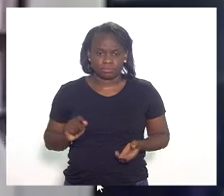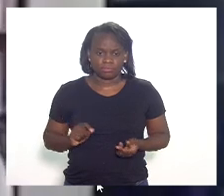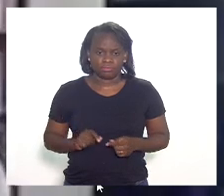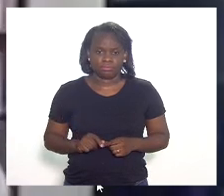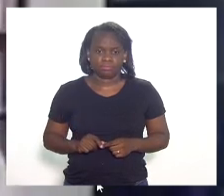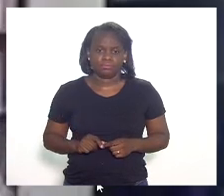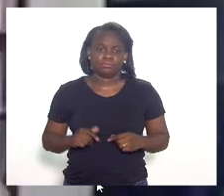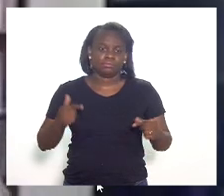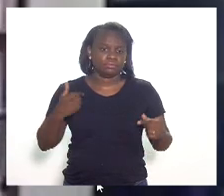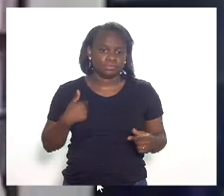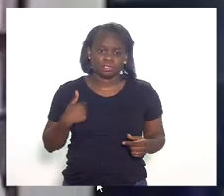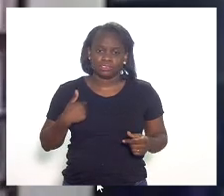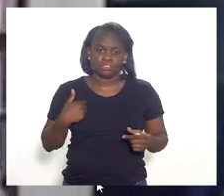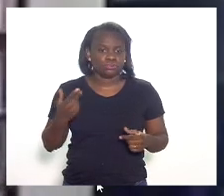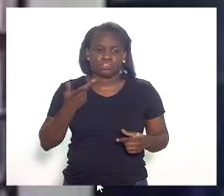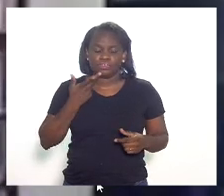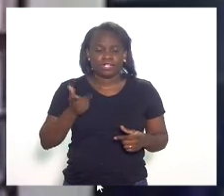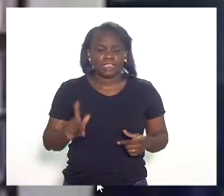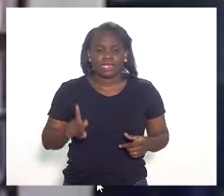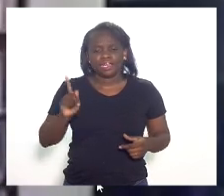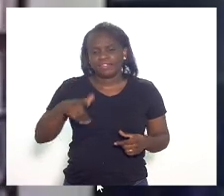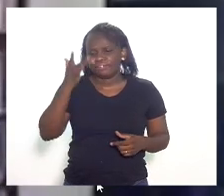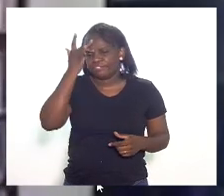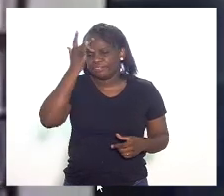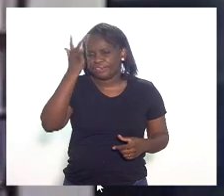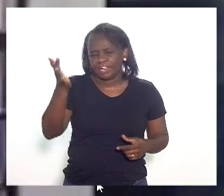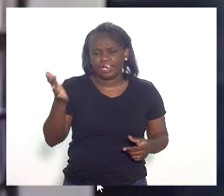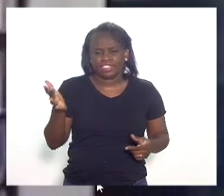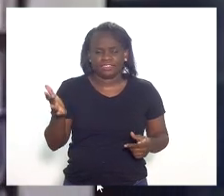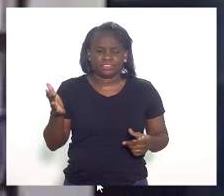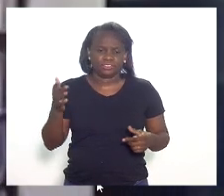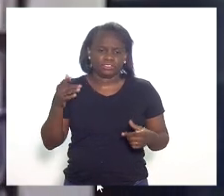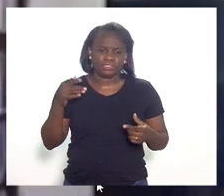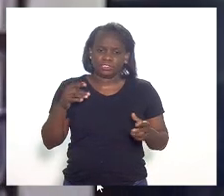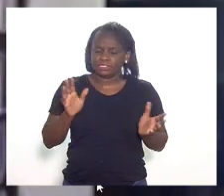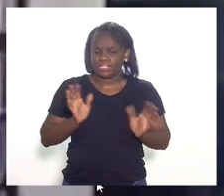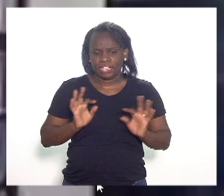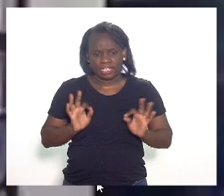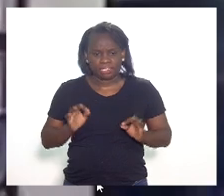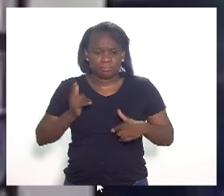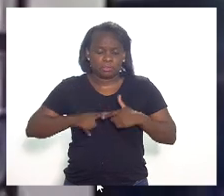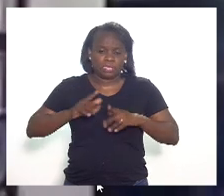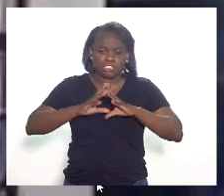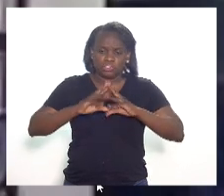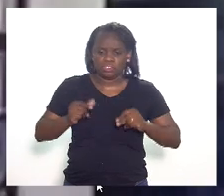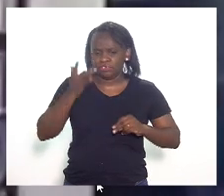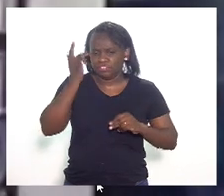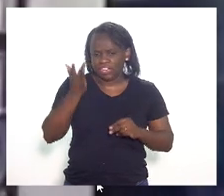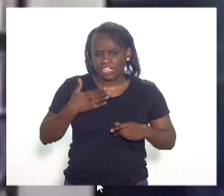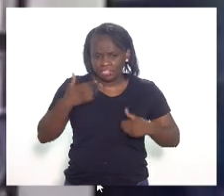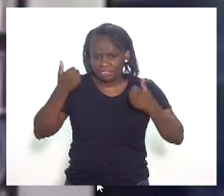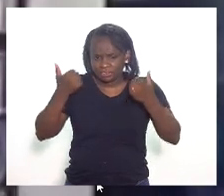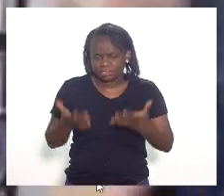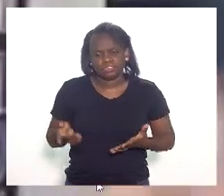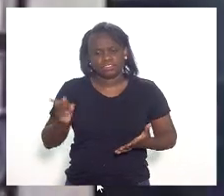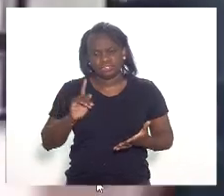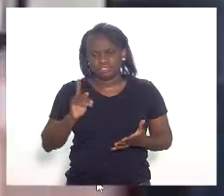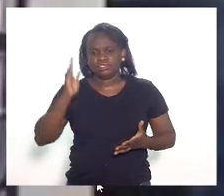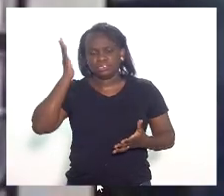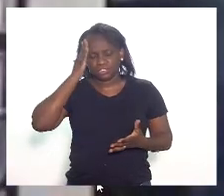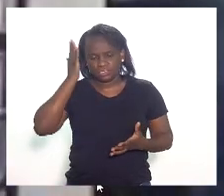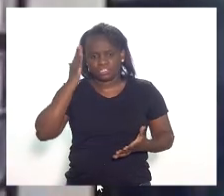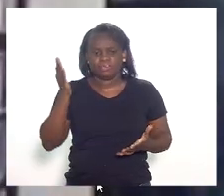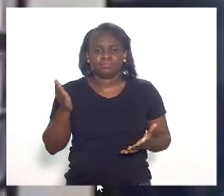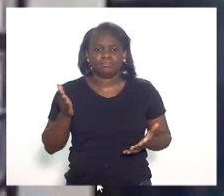que eu não vou dizer que é fácil de forma alguma resolver os problemas que